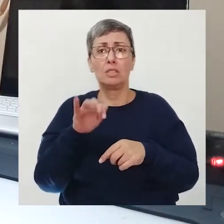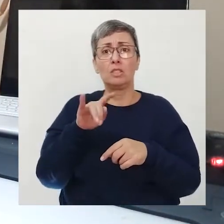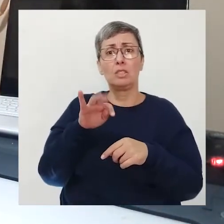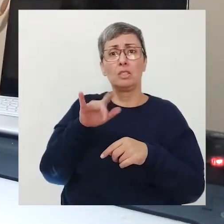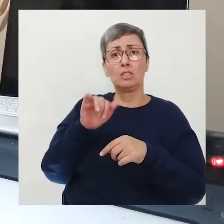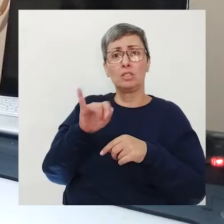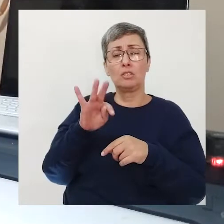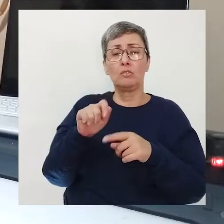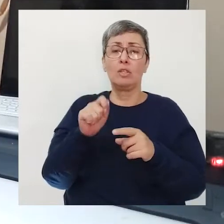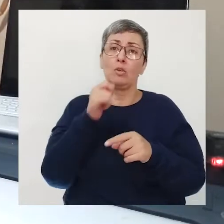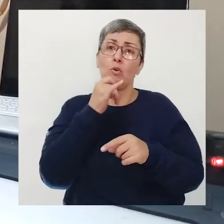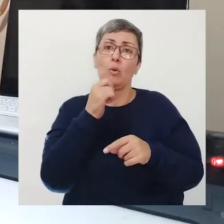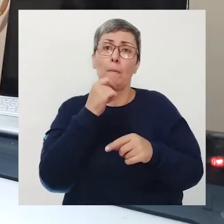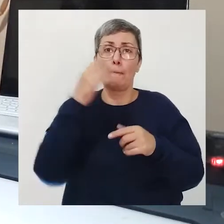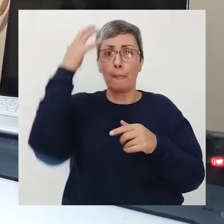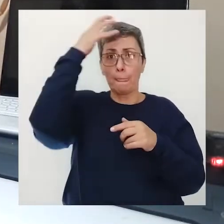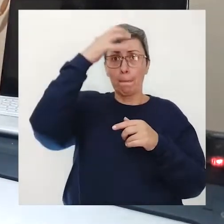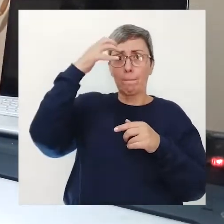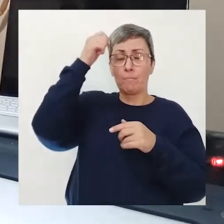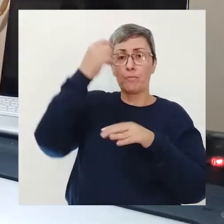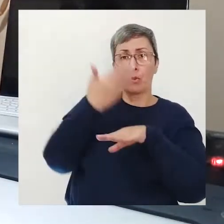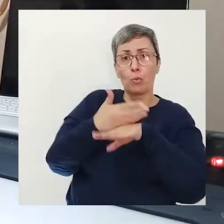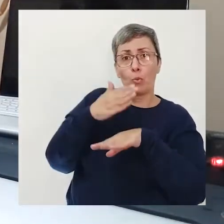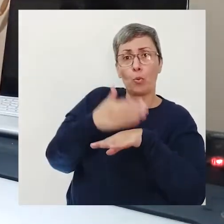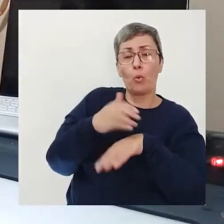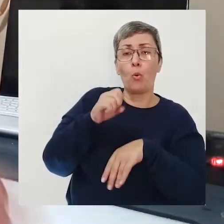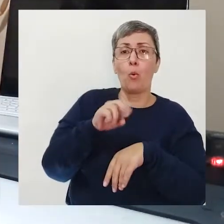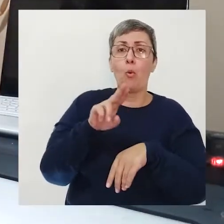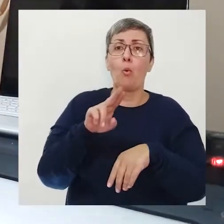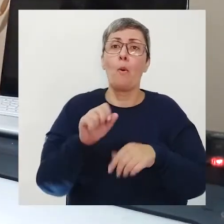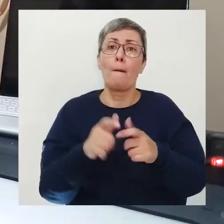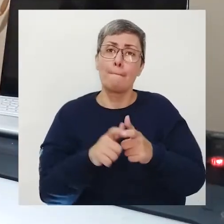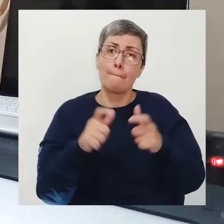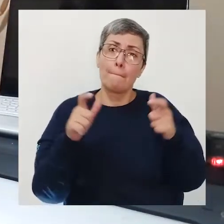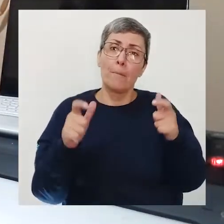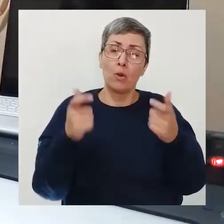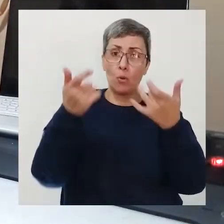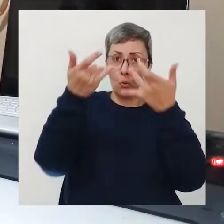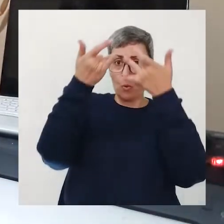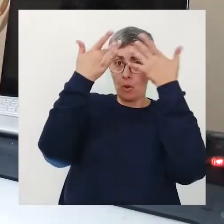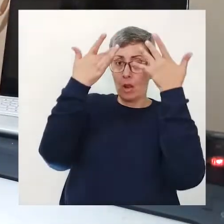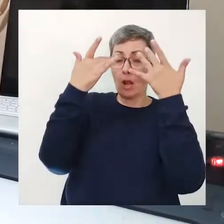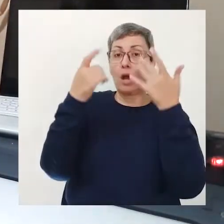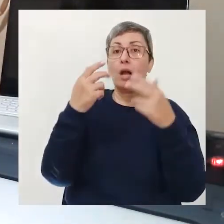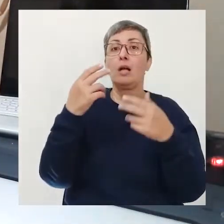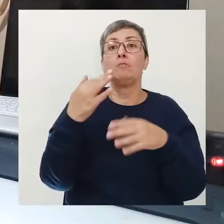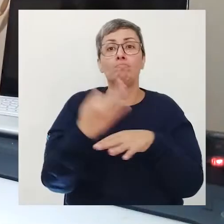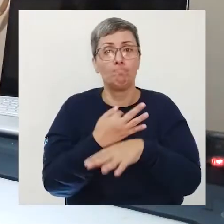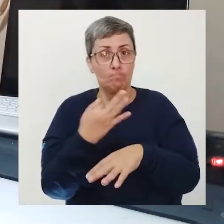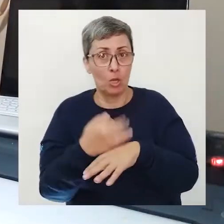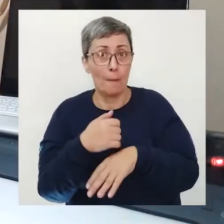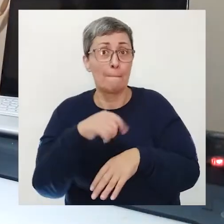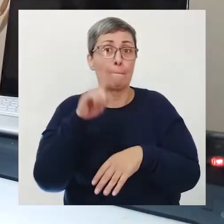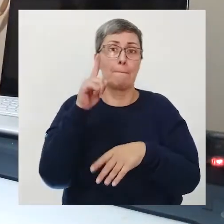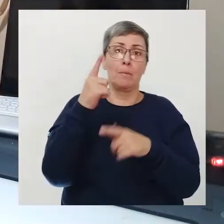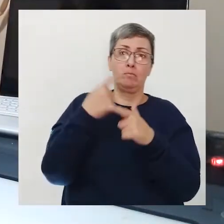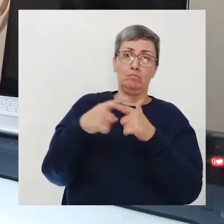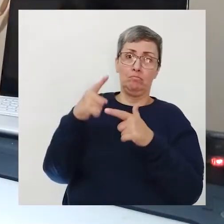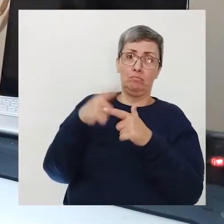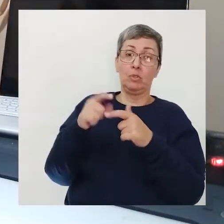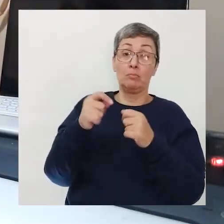treinar o cérebro né porque reduz aí ou posterga o aparecimento de declínios